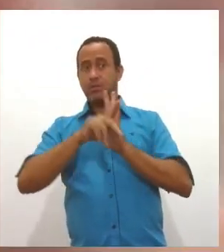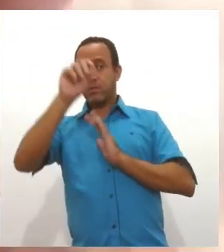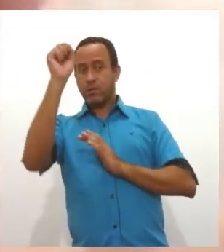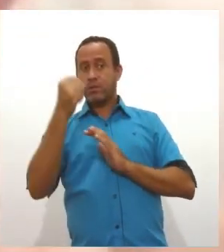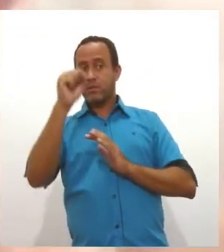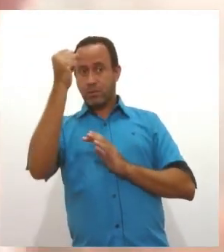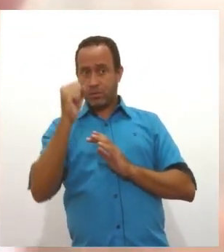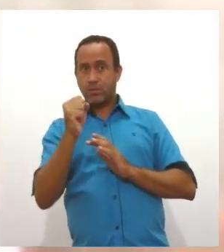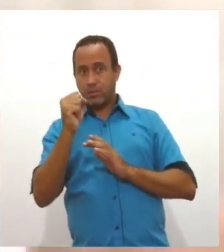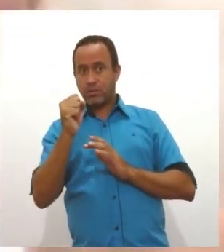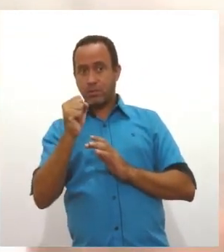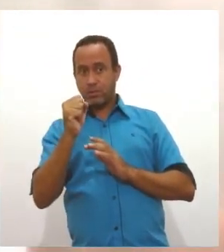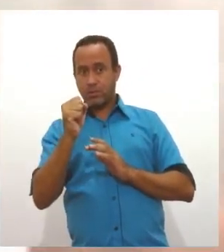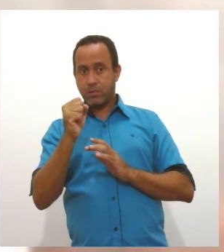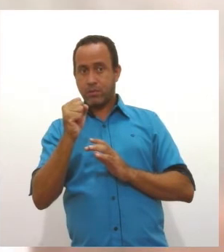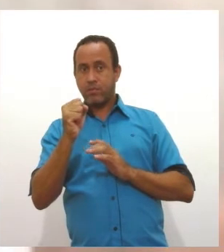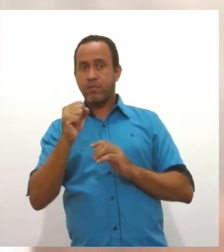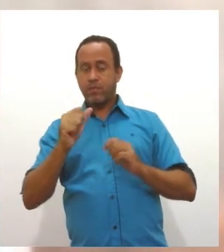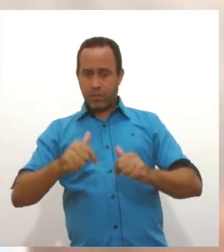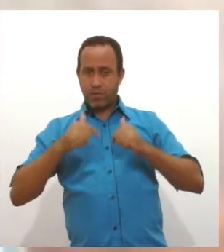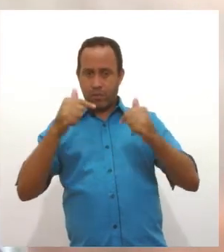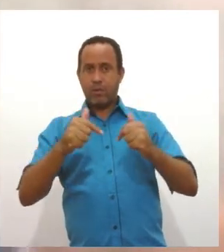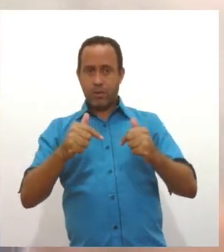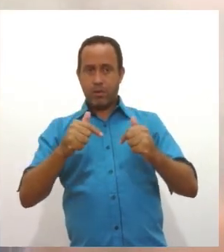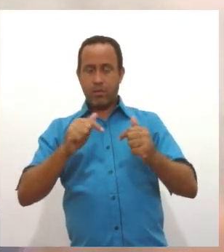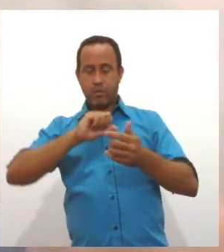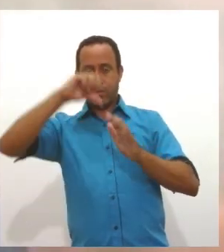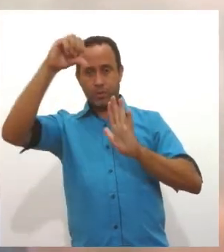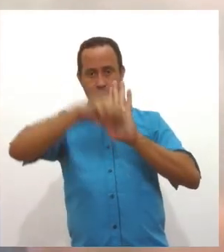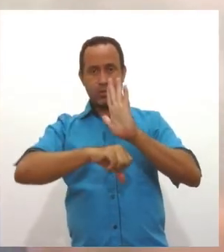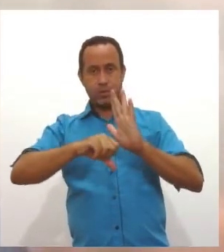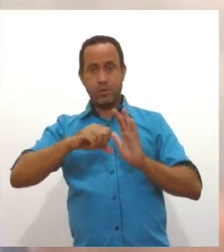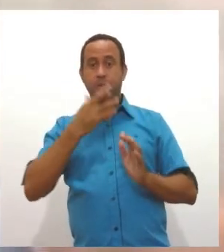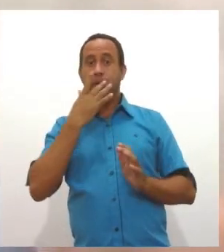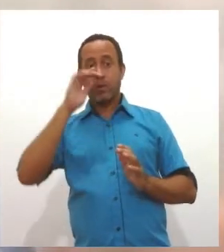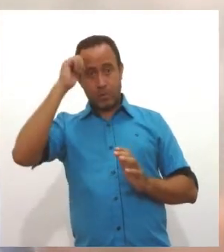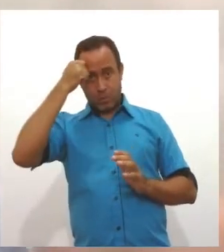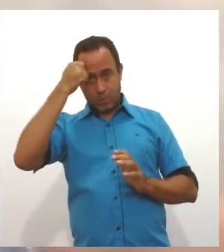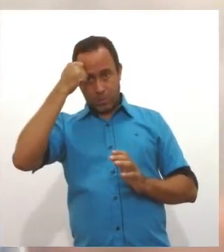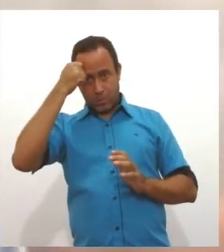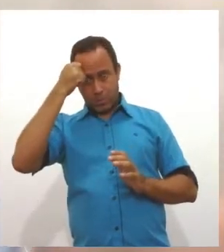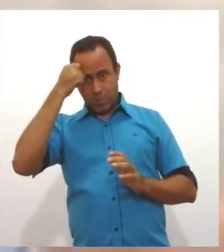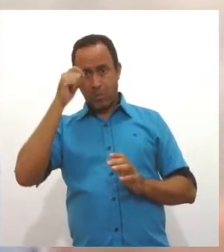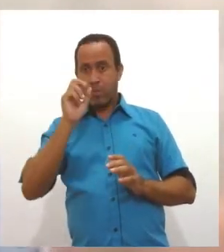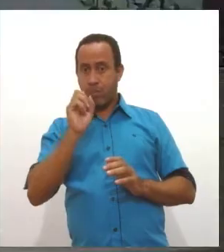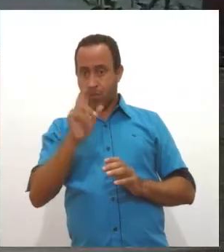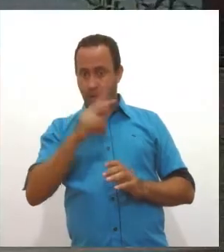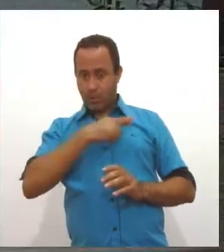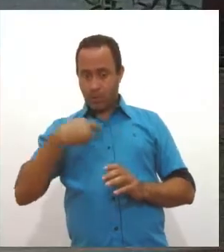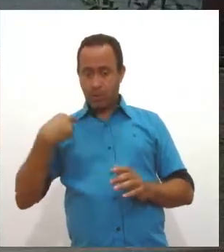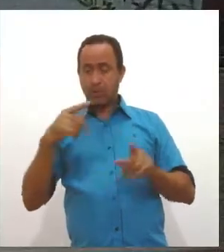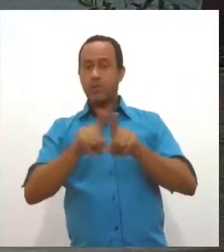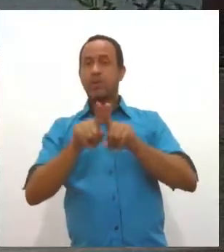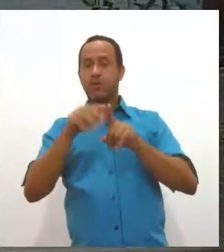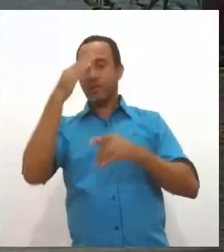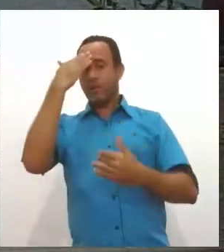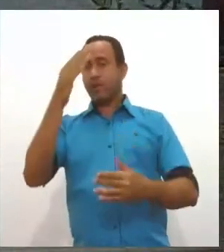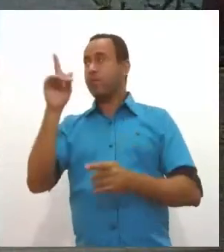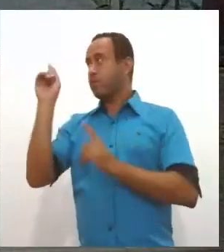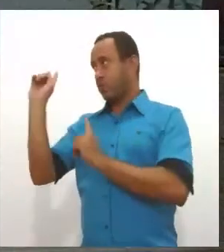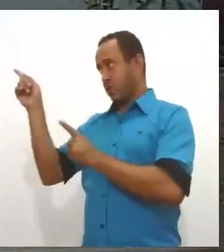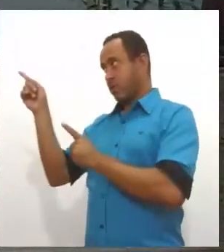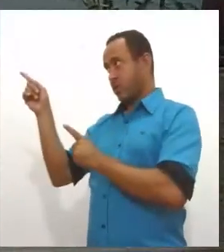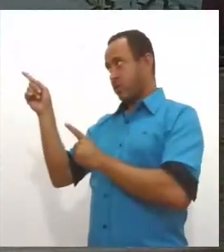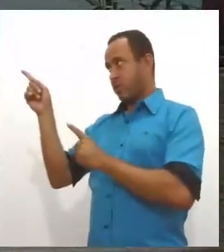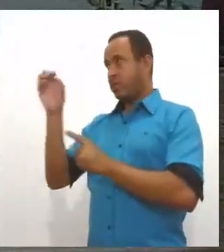que é um avanço muito grande na questão dos crimes raciais, inclusive de intolerância religiosa. Muito bem, muito obrigada, viu, Dr. Fausto?